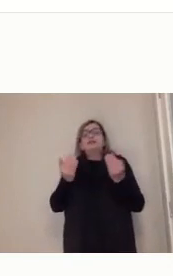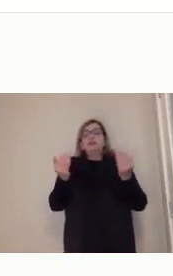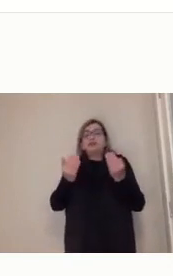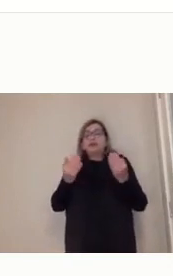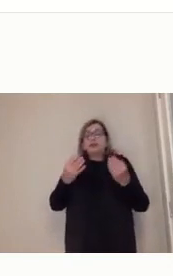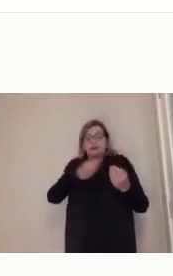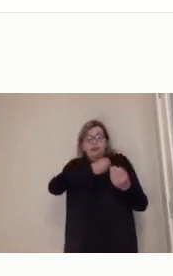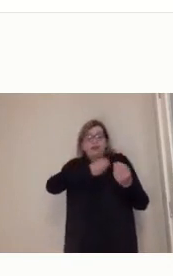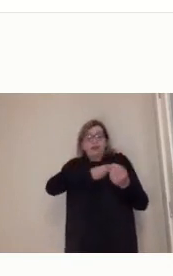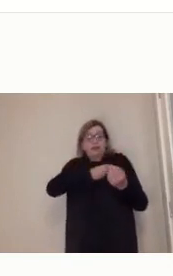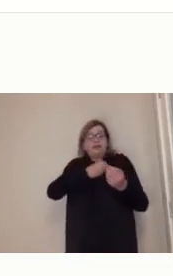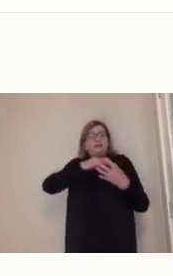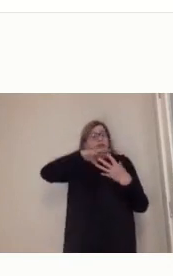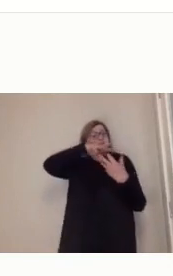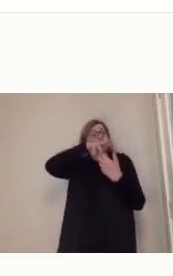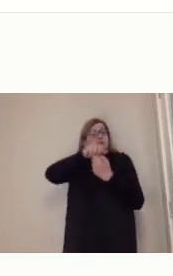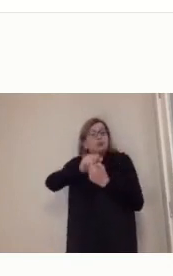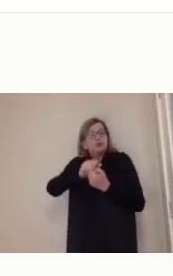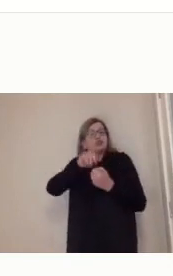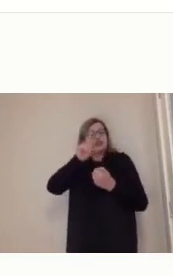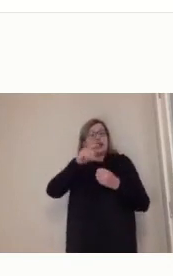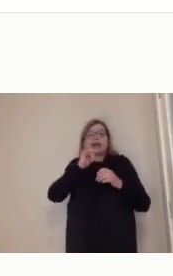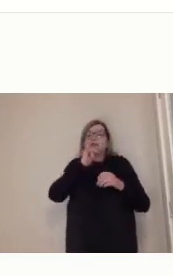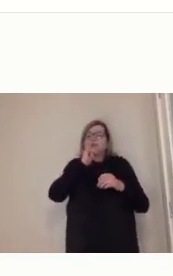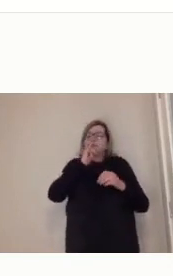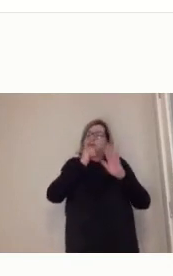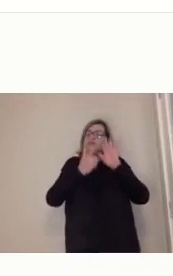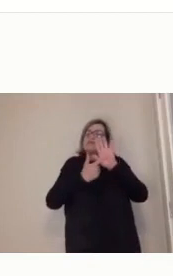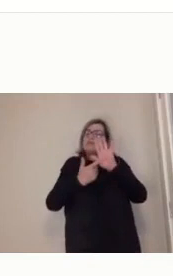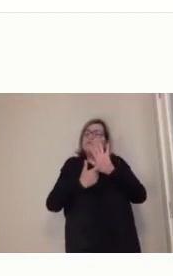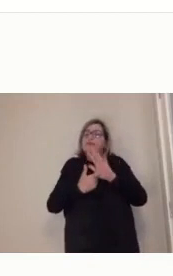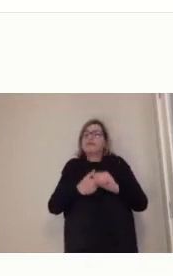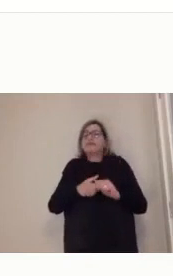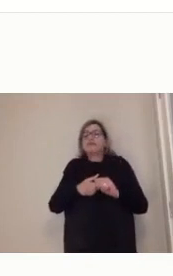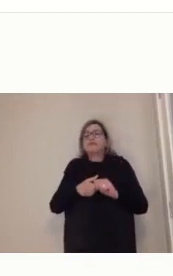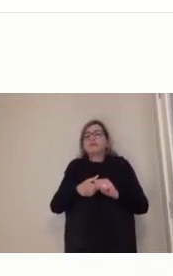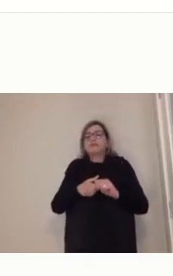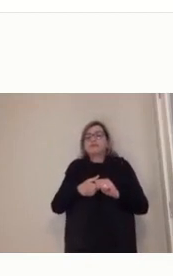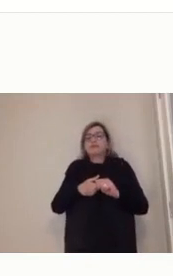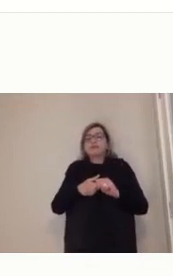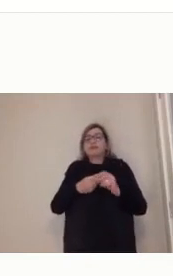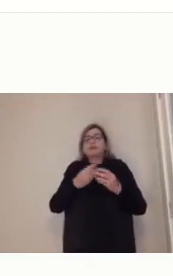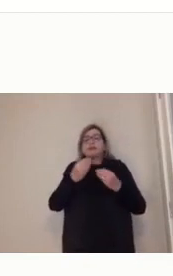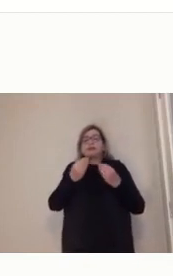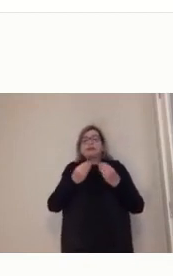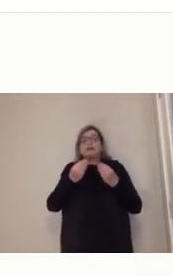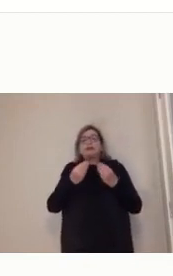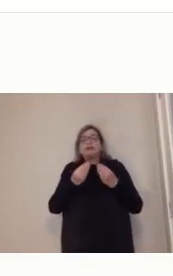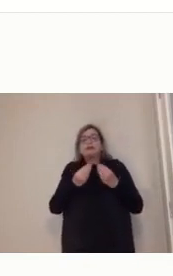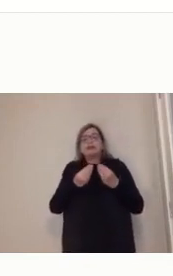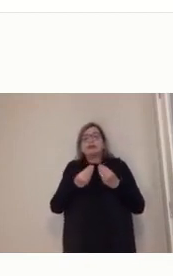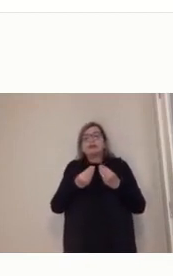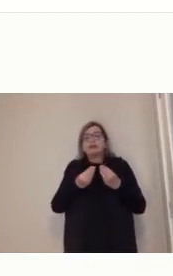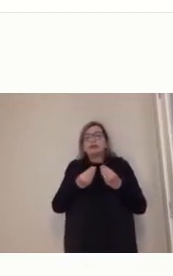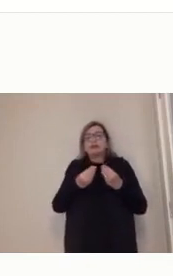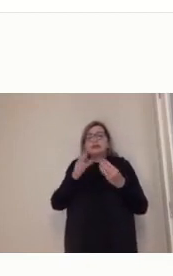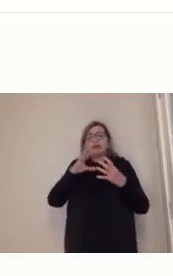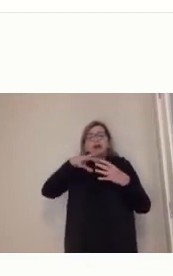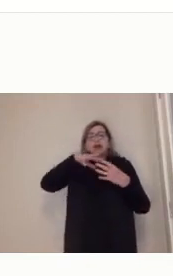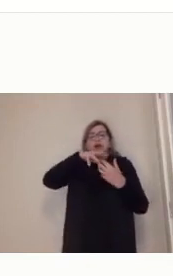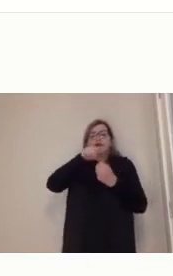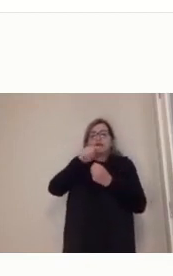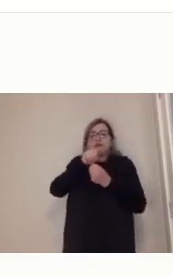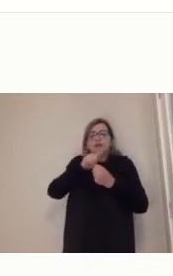a globalização não é uma homogeneização, mas, ao contrário, é a extensão de pequeno grupo de nações